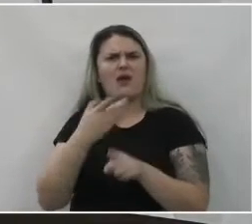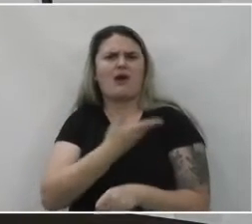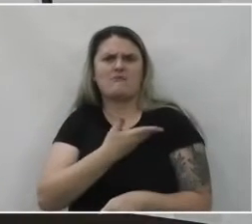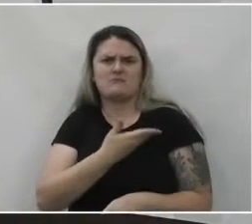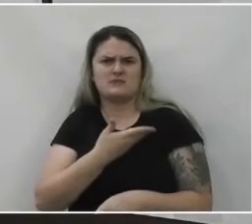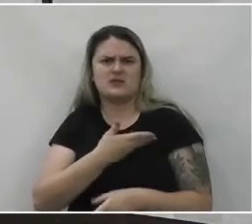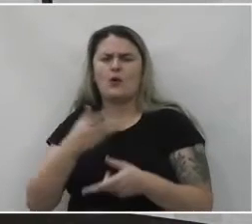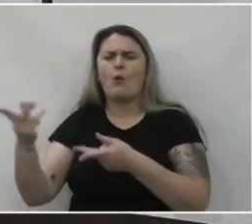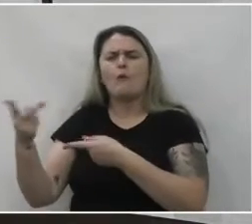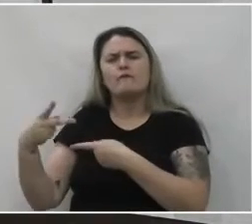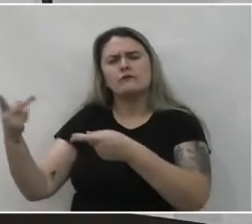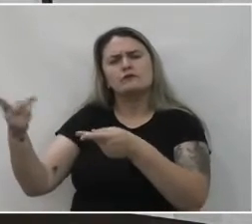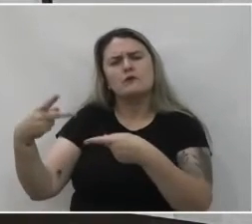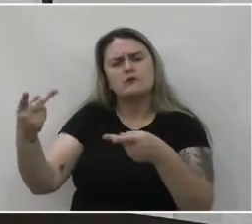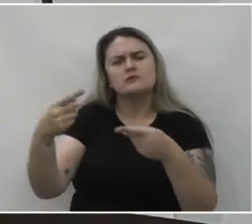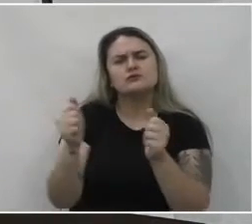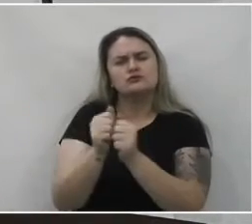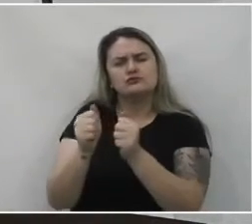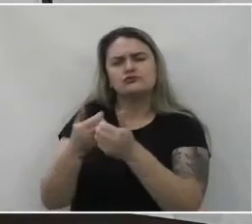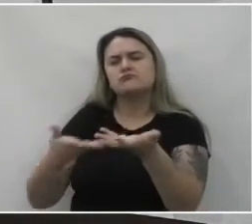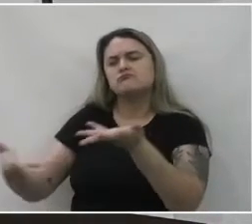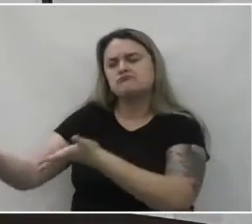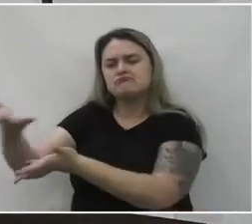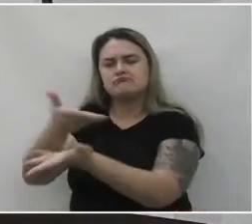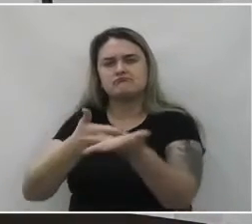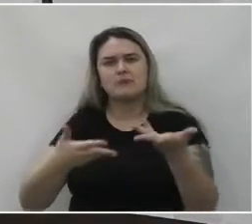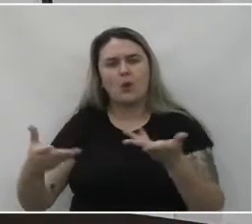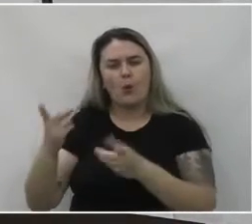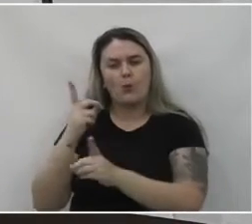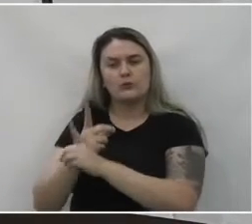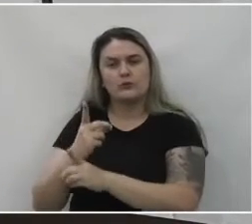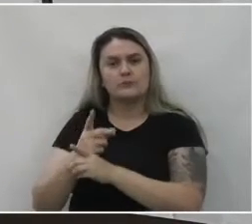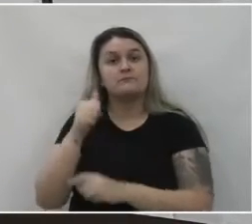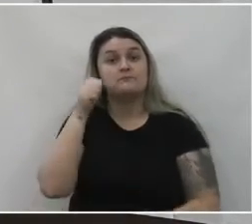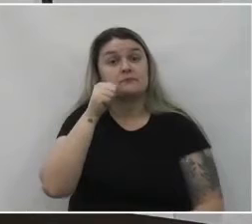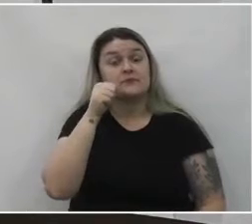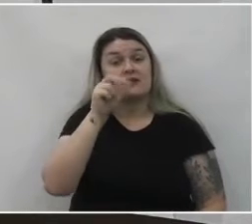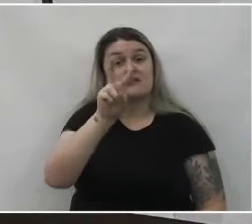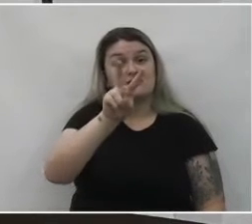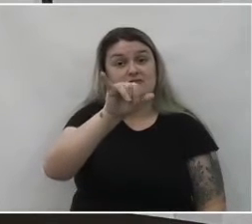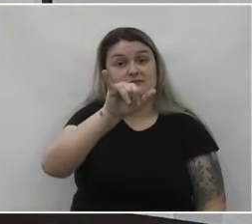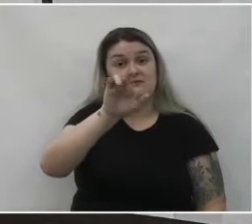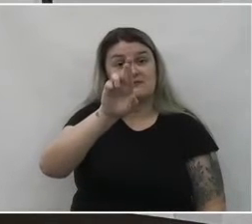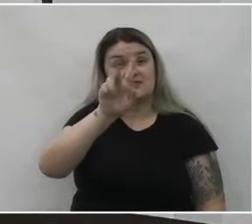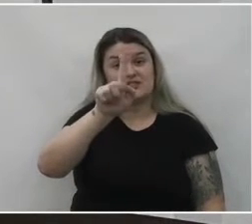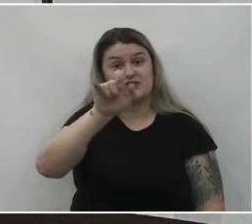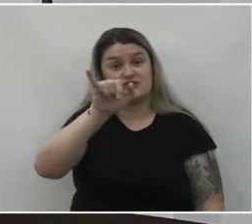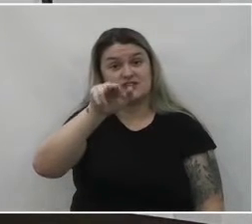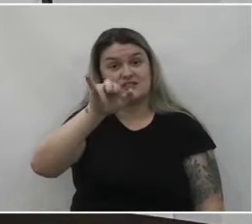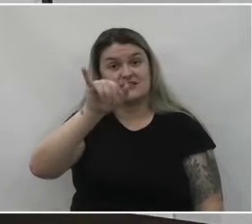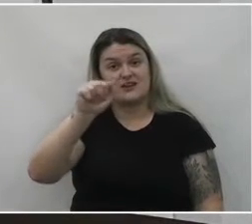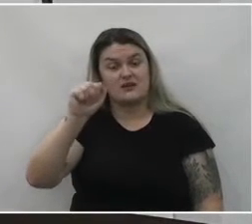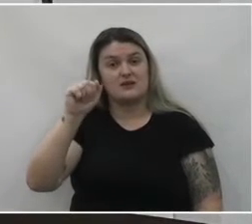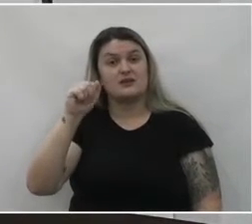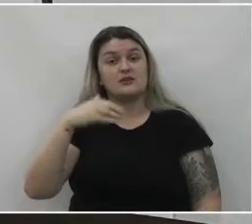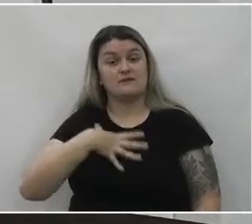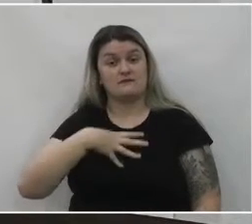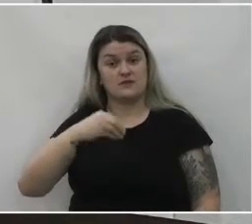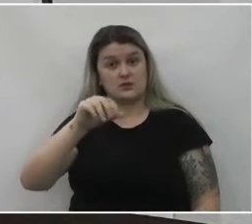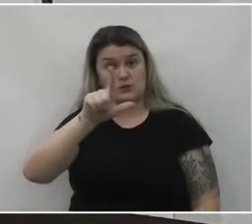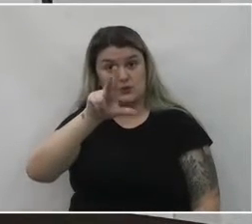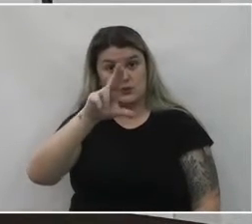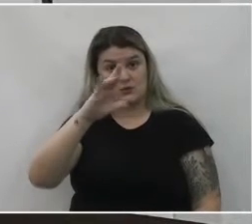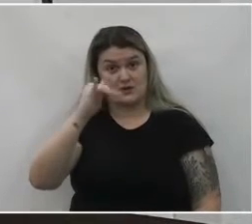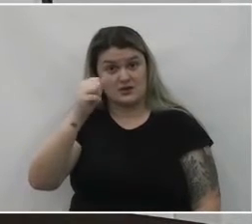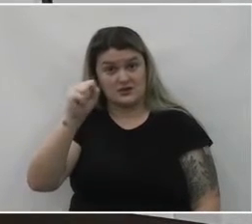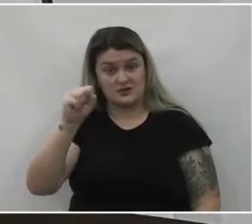que convidamos para o encontro. Virgínia Otto e seu filho Lucas, Simone Bianchini de